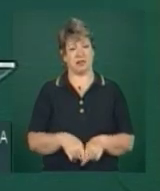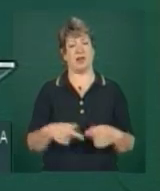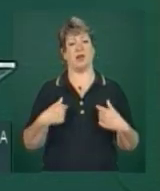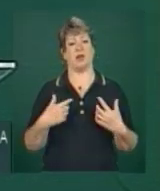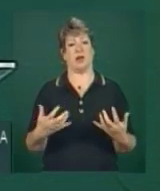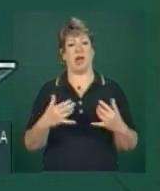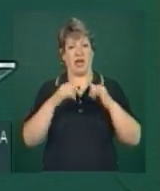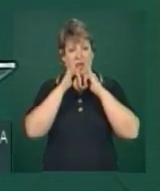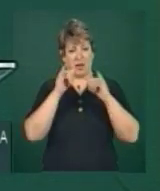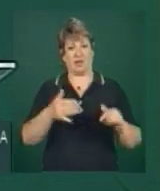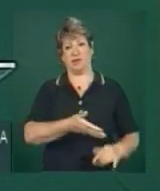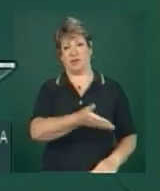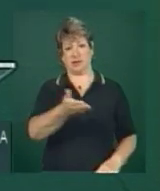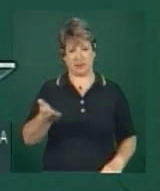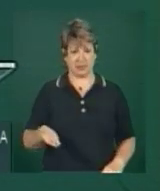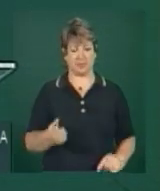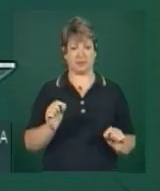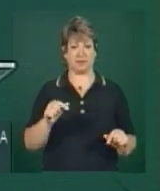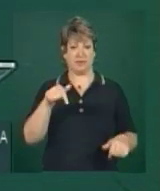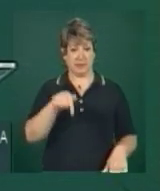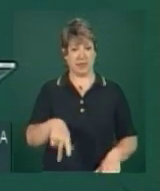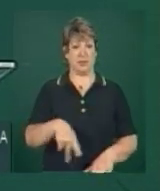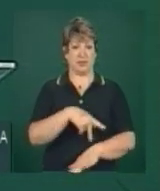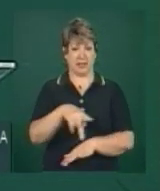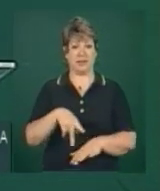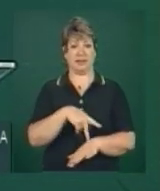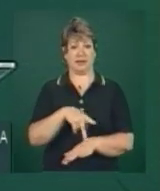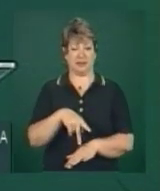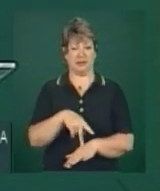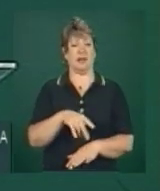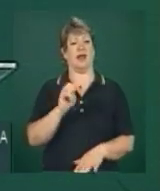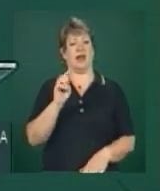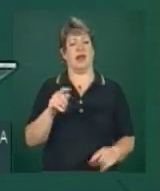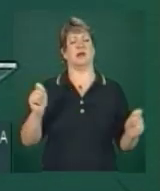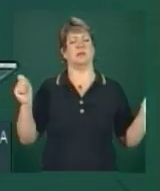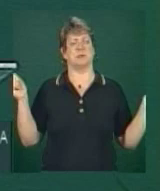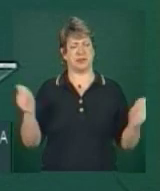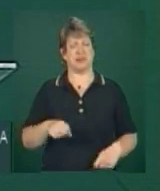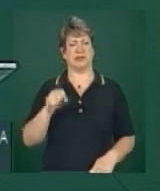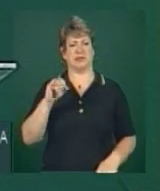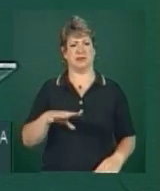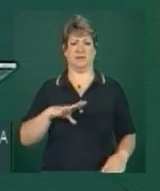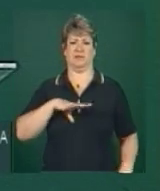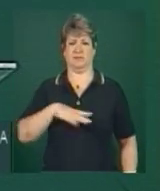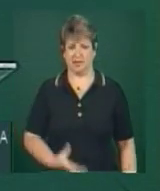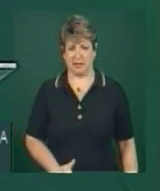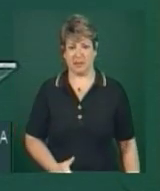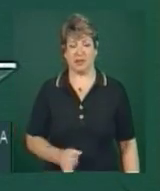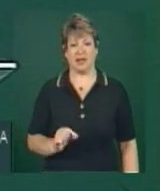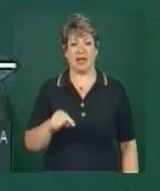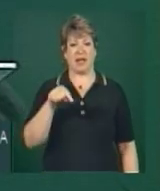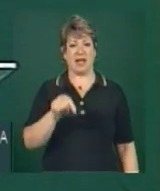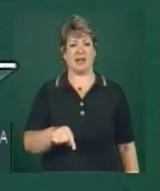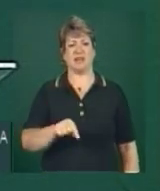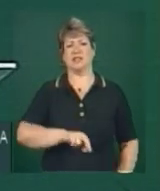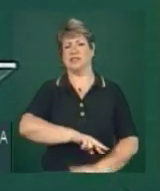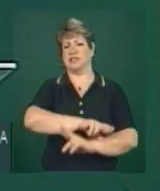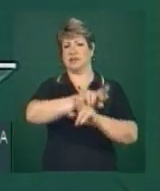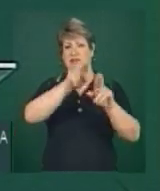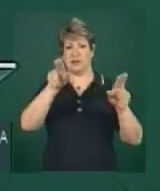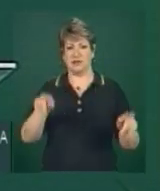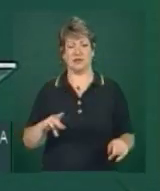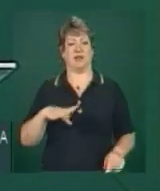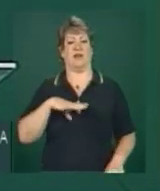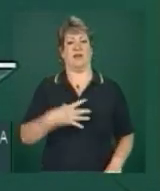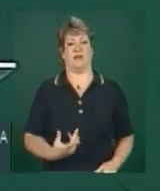quero dizer para vocês, esse país é capaz, sim, de enfrentar esse leque de